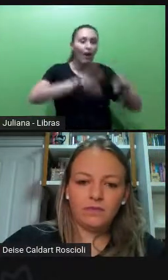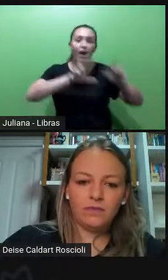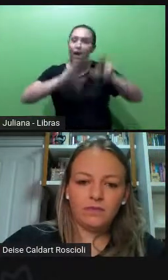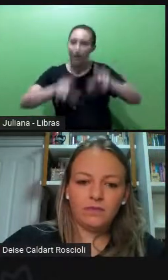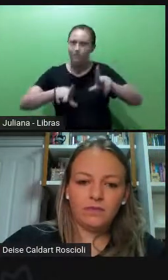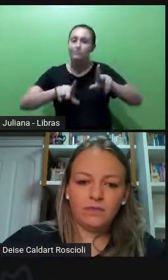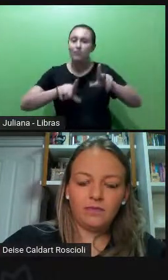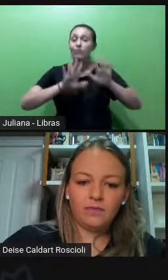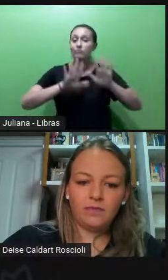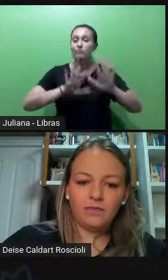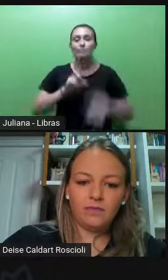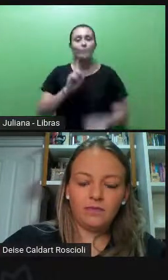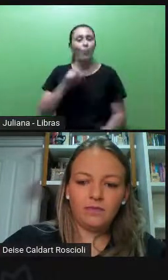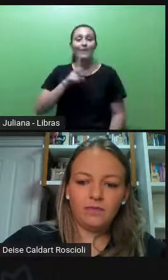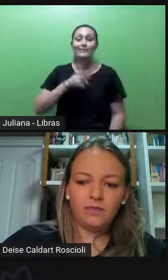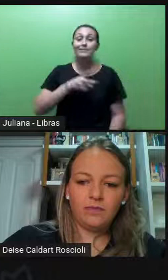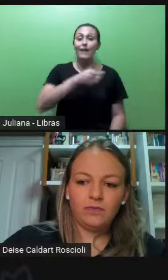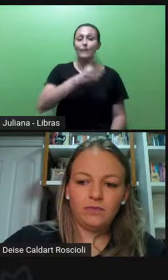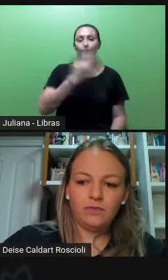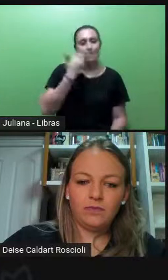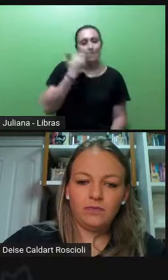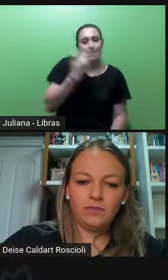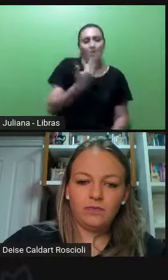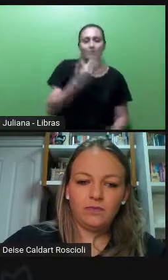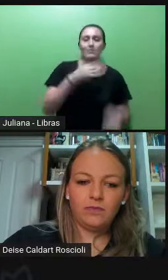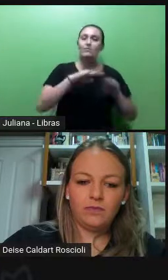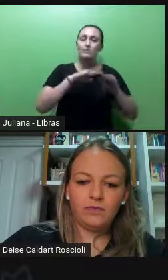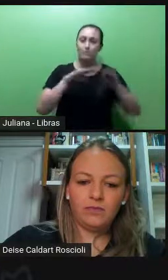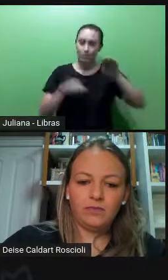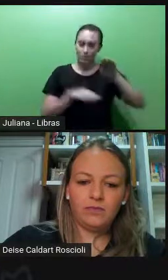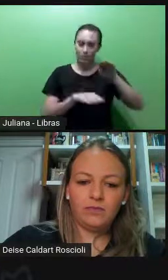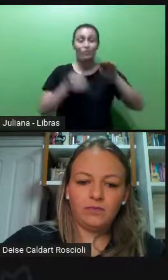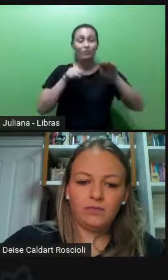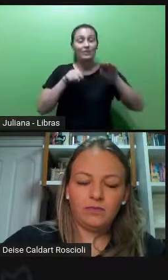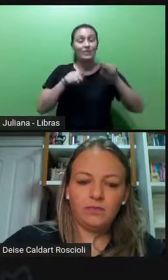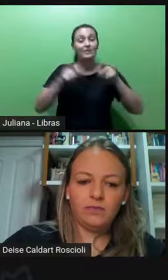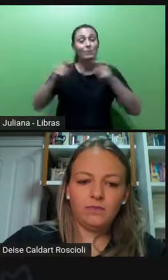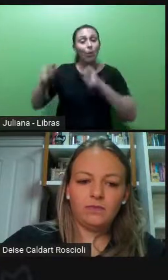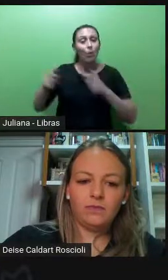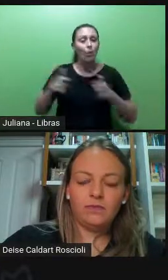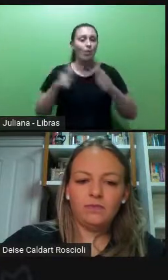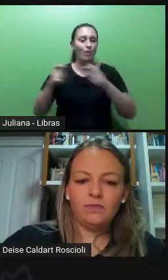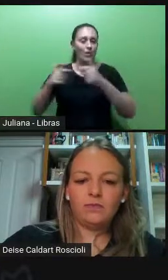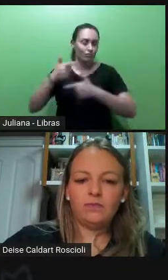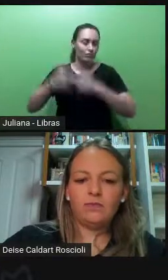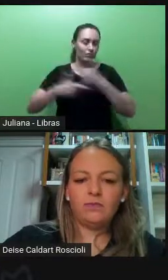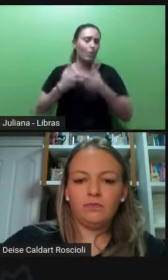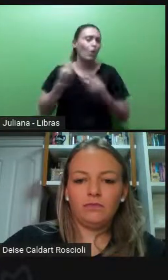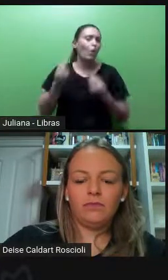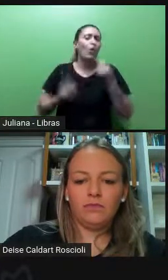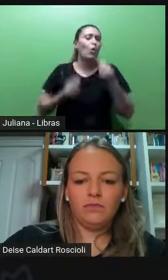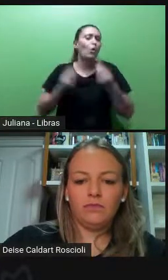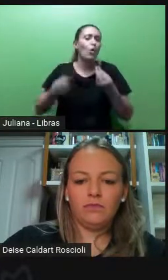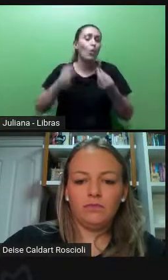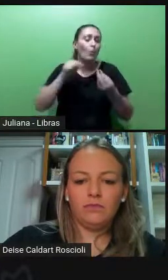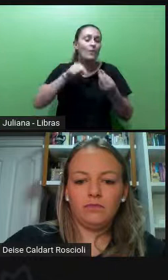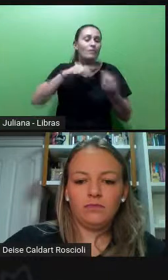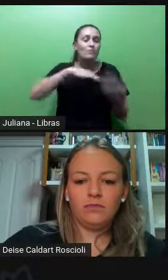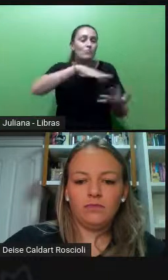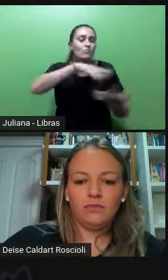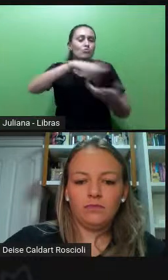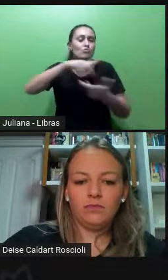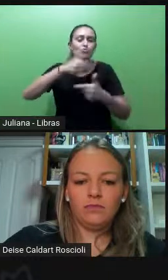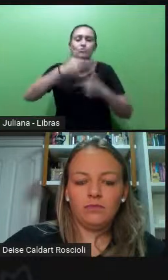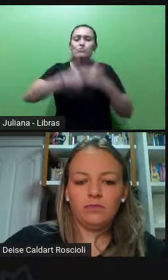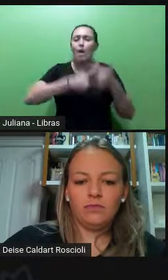sempre vão representar desigualdades dentro de espaços de trabalho e no mundo do trabalho como um todo. Porque o trabalho, ele nem sempre é